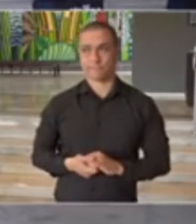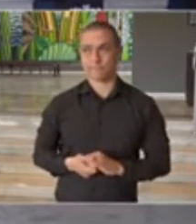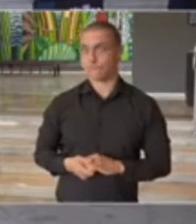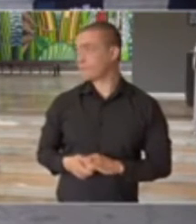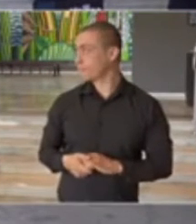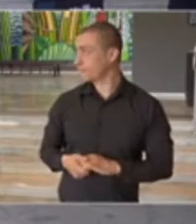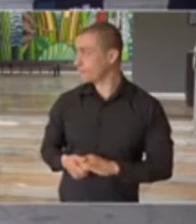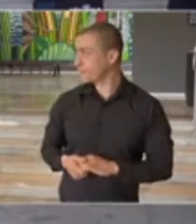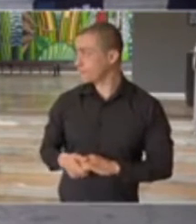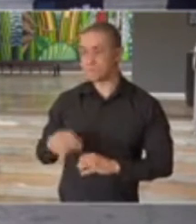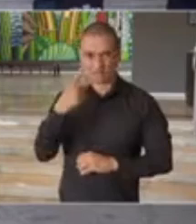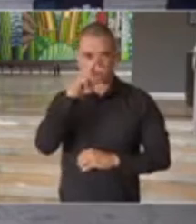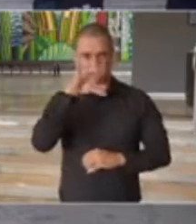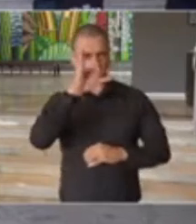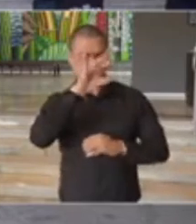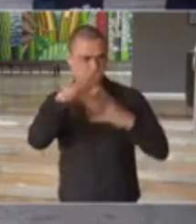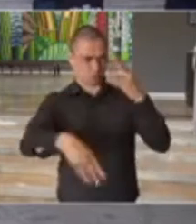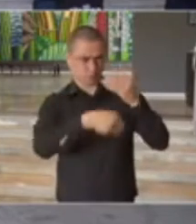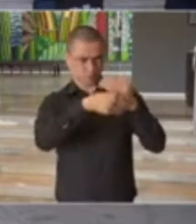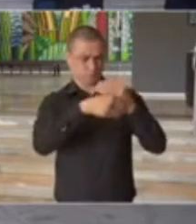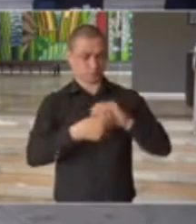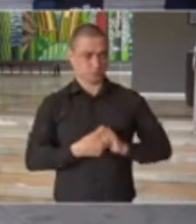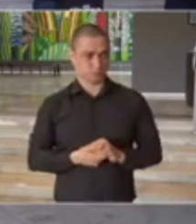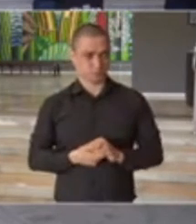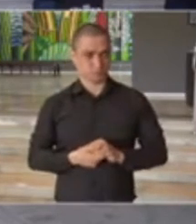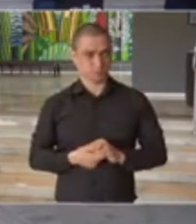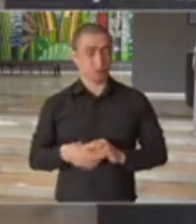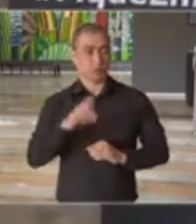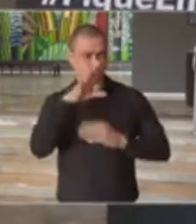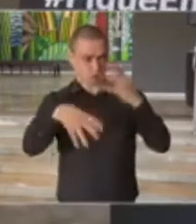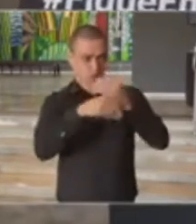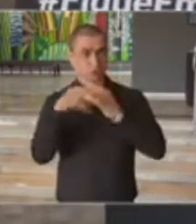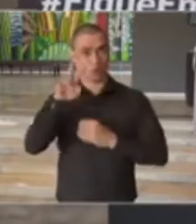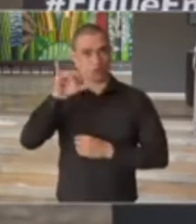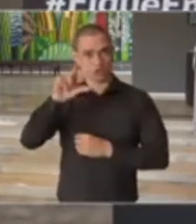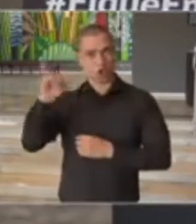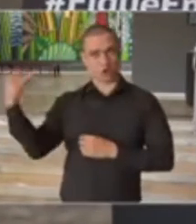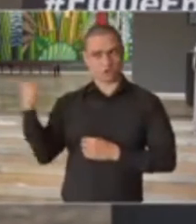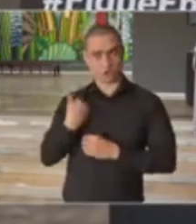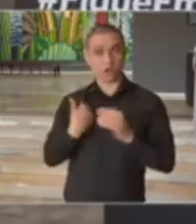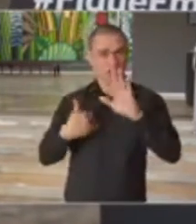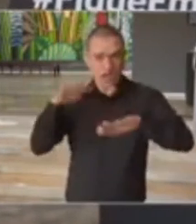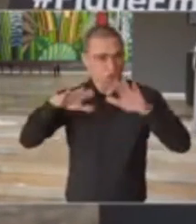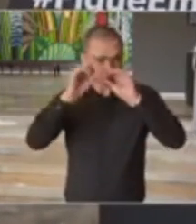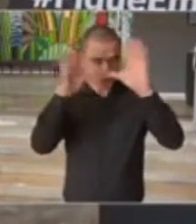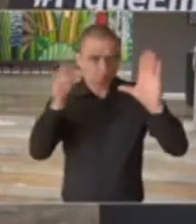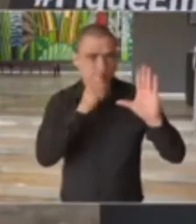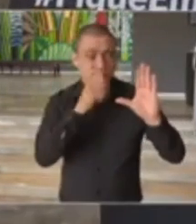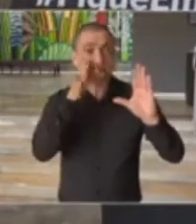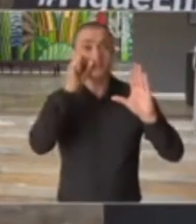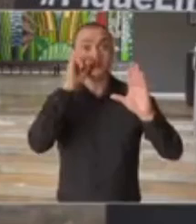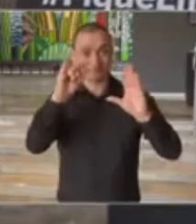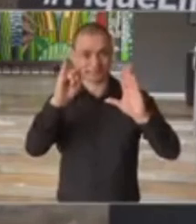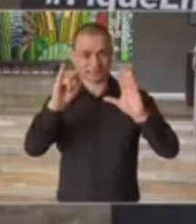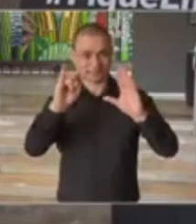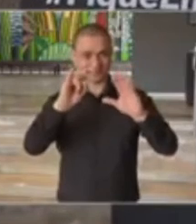Sim, Patrícia, doutor Carlos Carvalho, obrigado. Só que o Vinhola me disse, talvez não tenha ficado claro, que se teve crescimento acima do esperado,